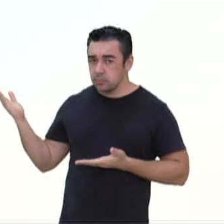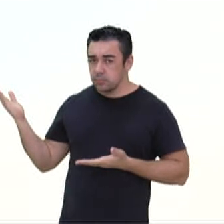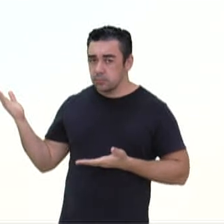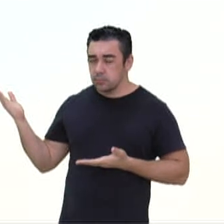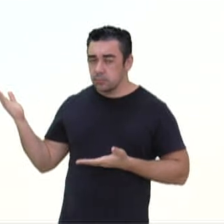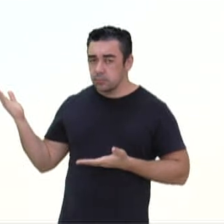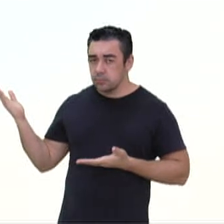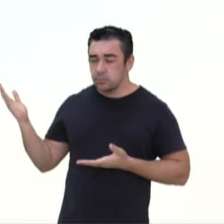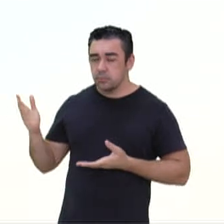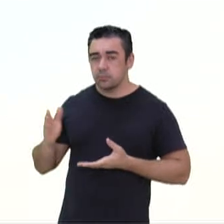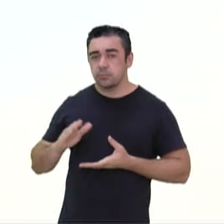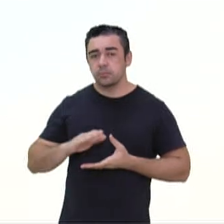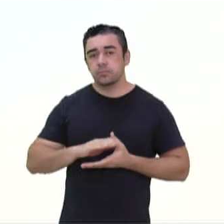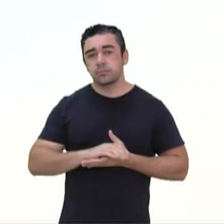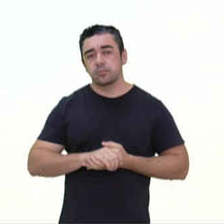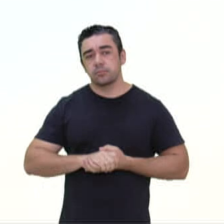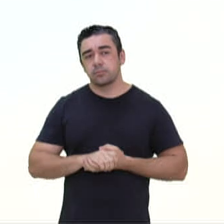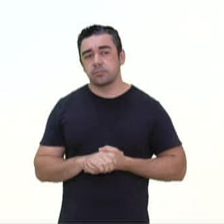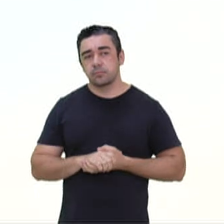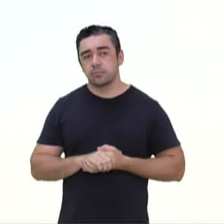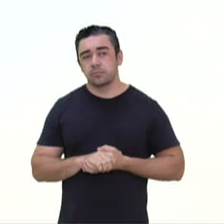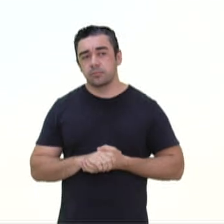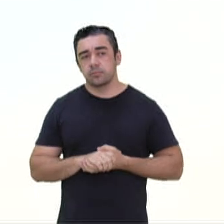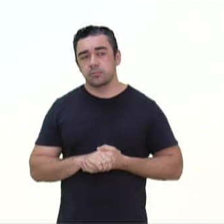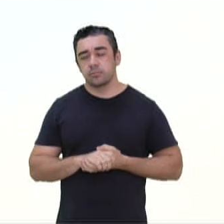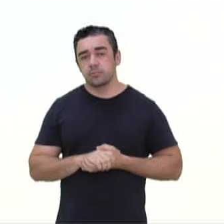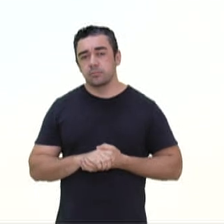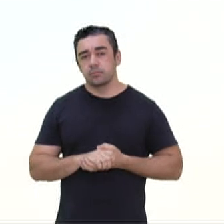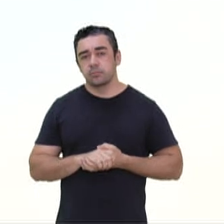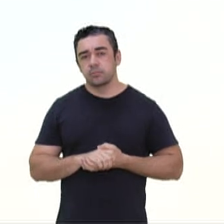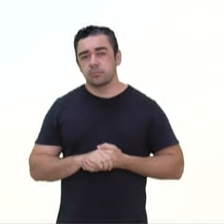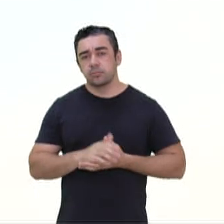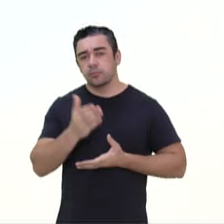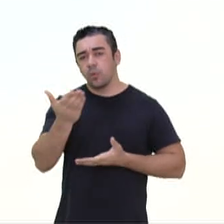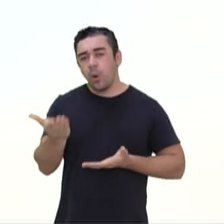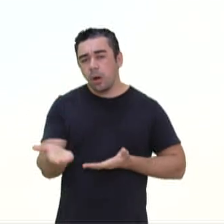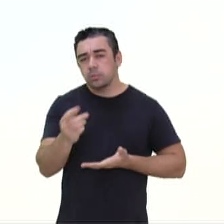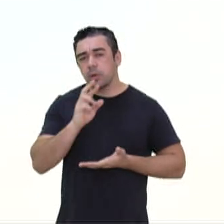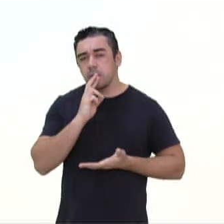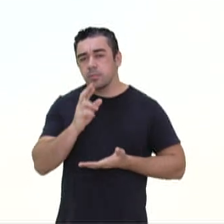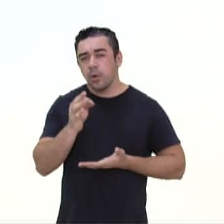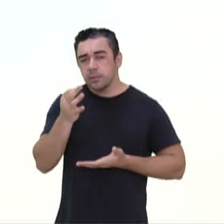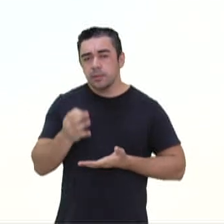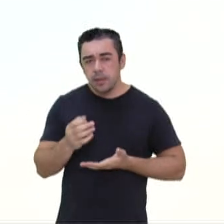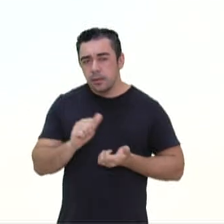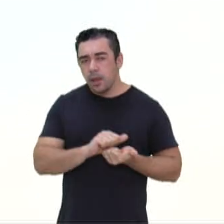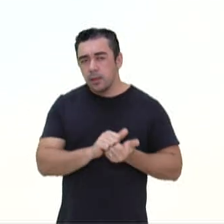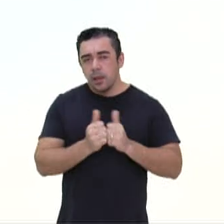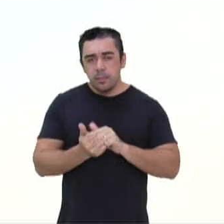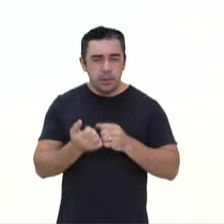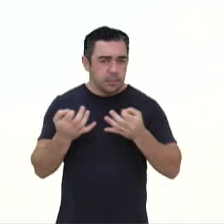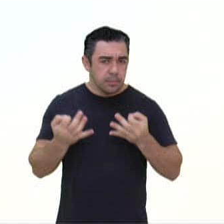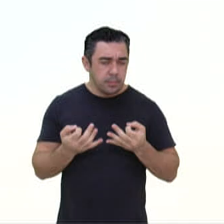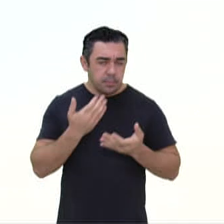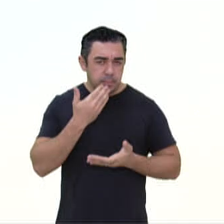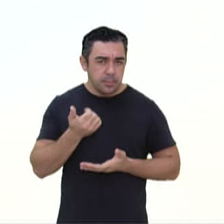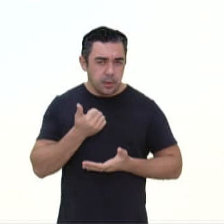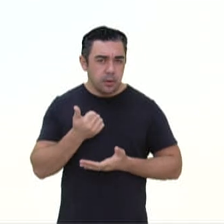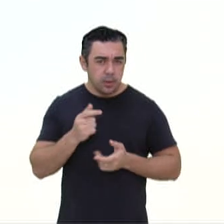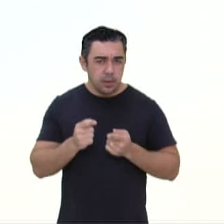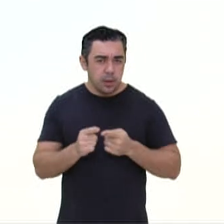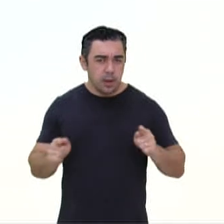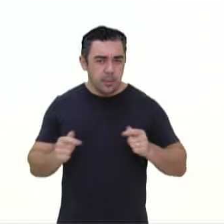verbo principal com auxiliar, mas verbo no gerúndio. Qual que adapta melhor a nossa